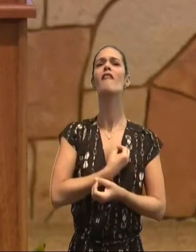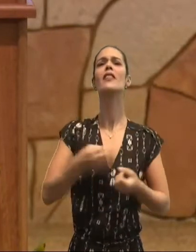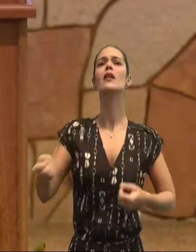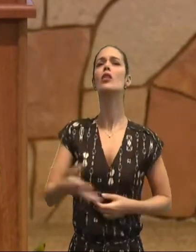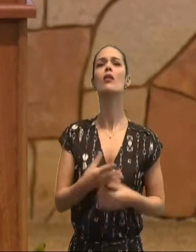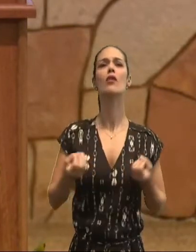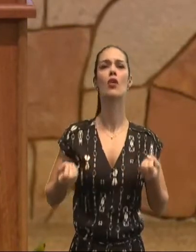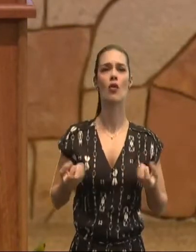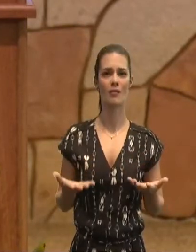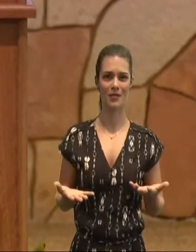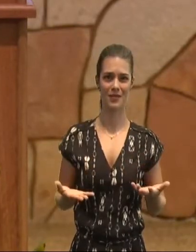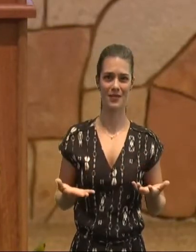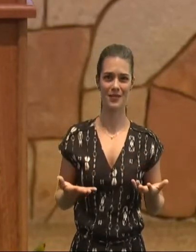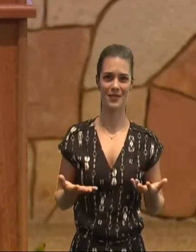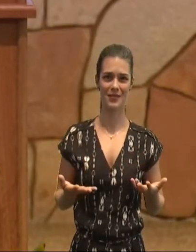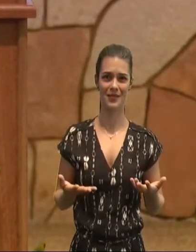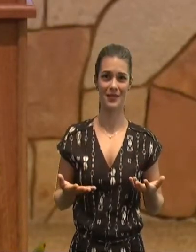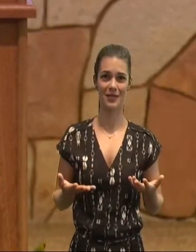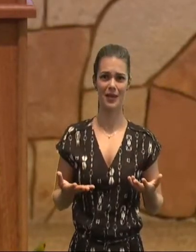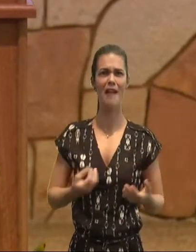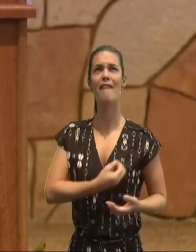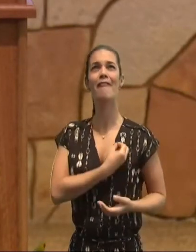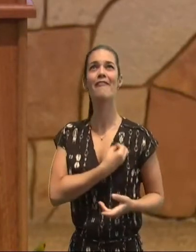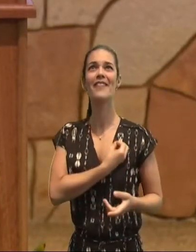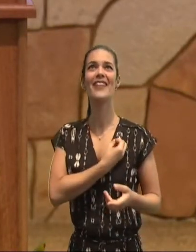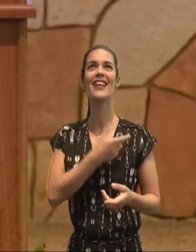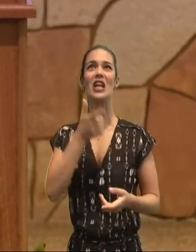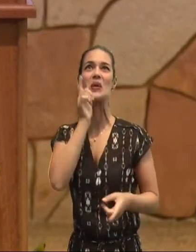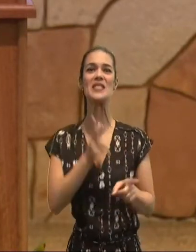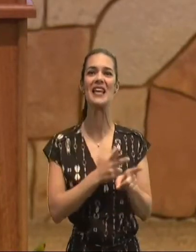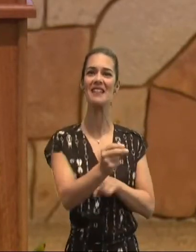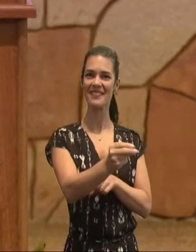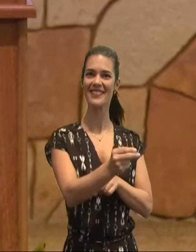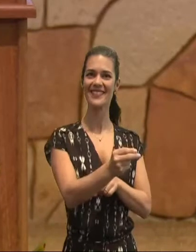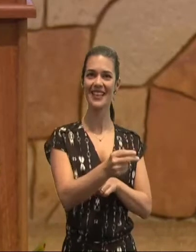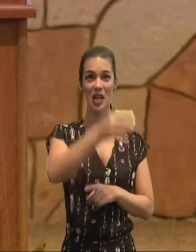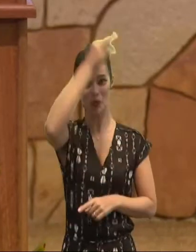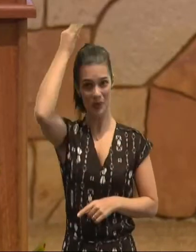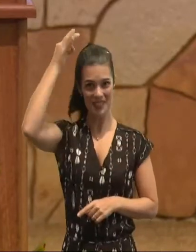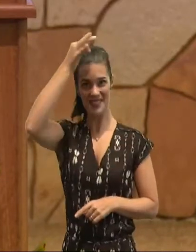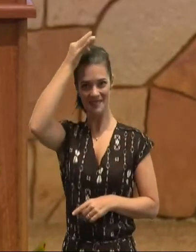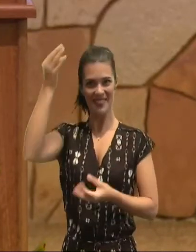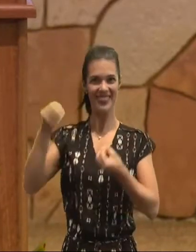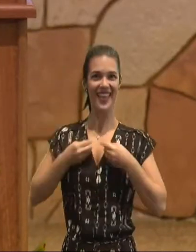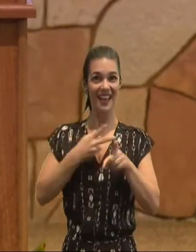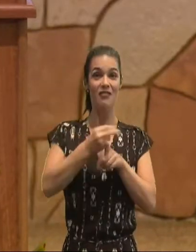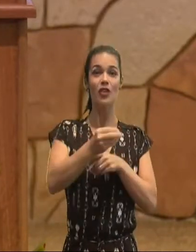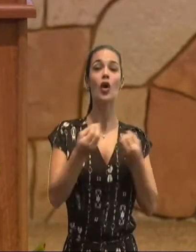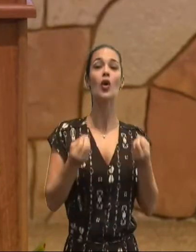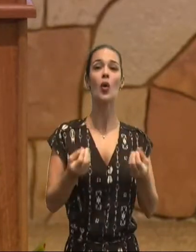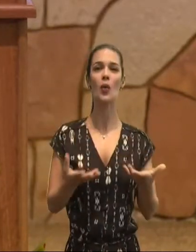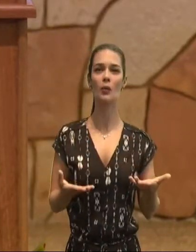qual é, essa vida, vitoriosa, que nós temos, por meio do Espírito, verso 22, diz assim, mas o fruto, do